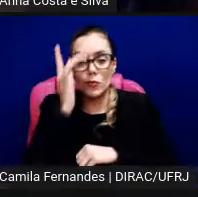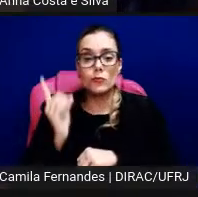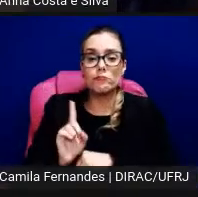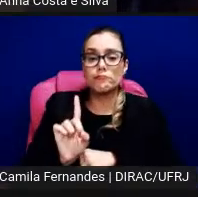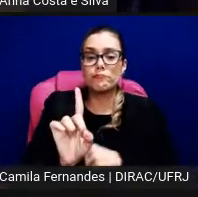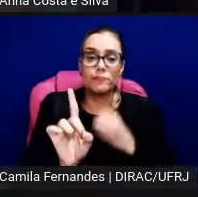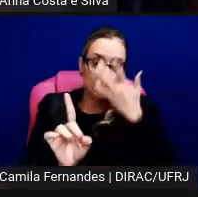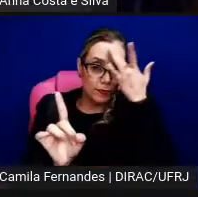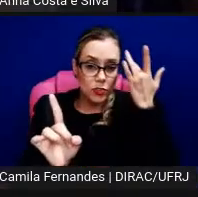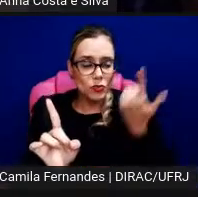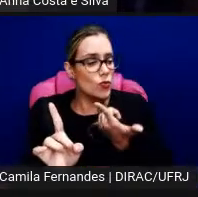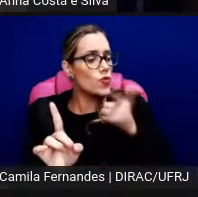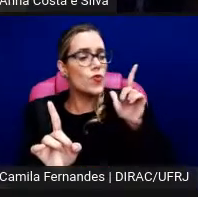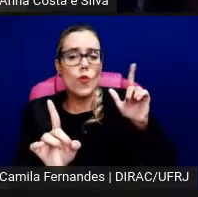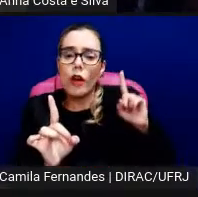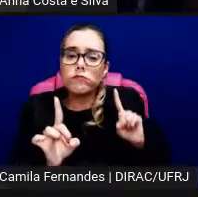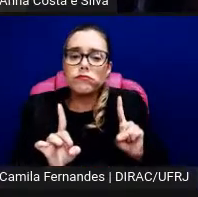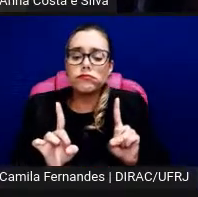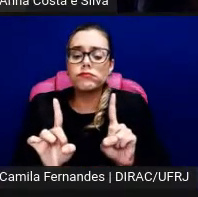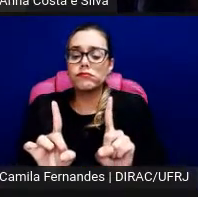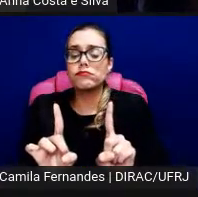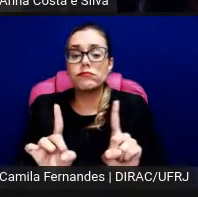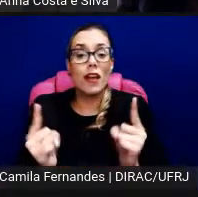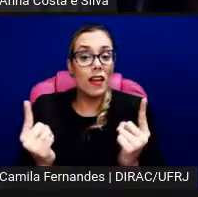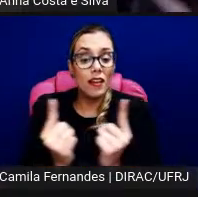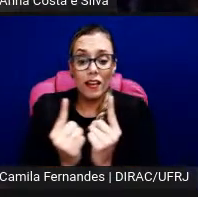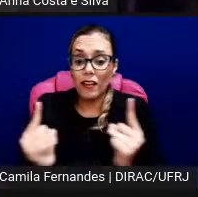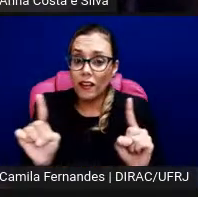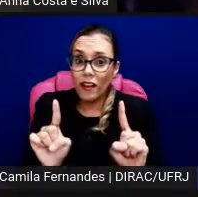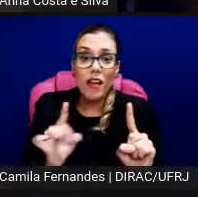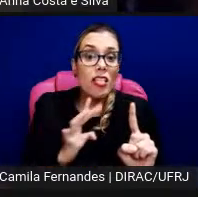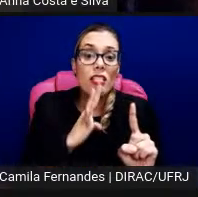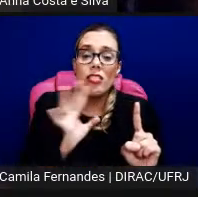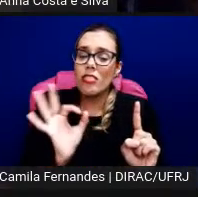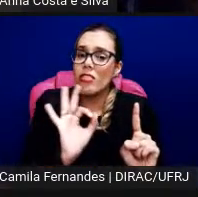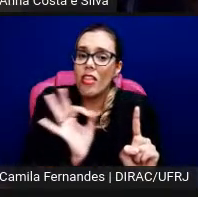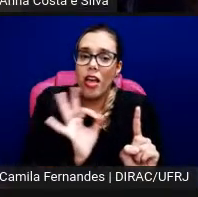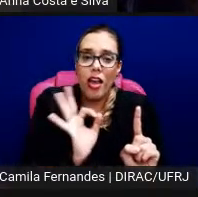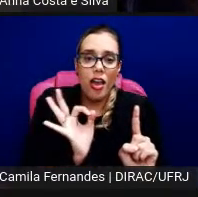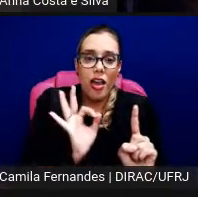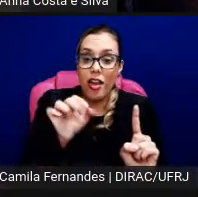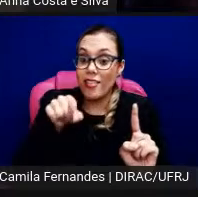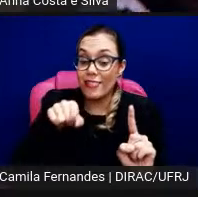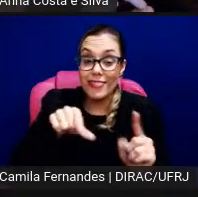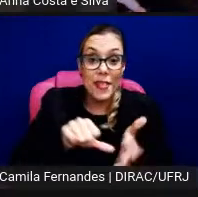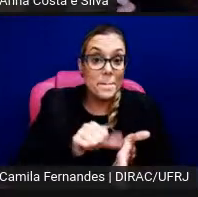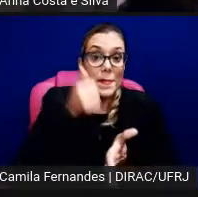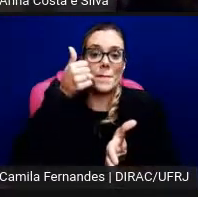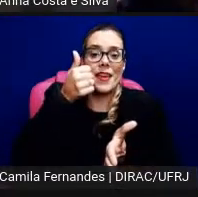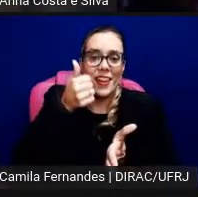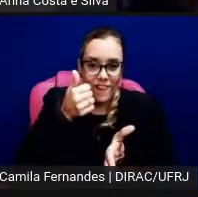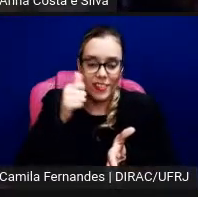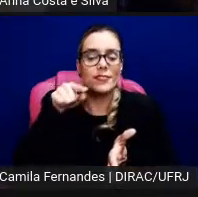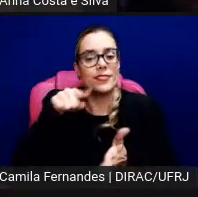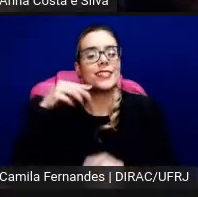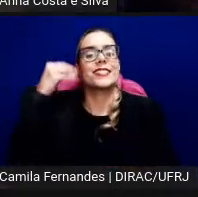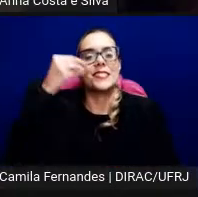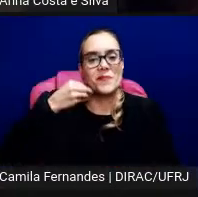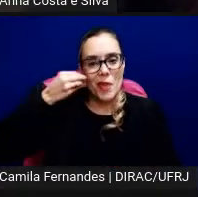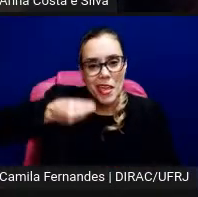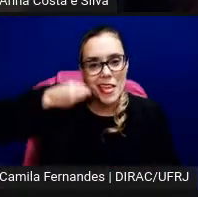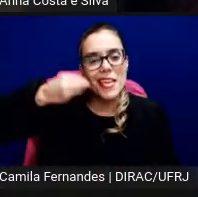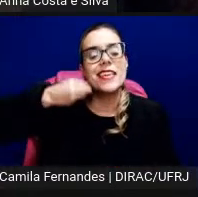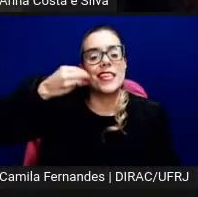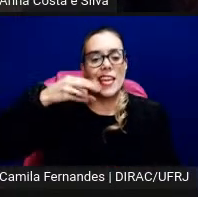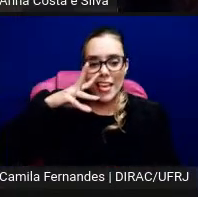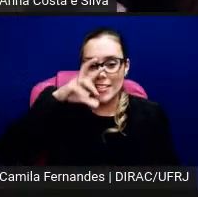E gerava experiências muito fortes, muito potentes a partir desse orquestrar